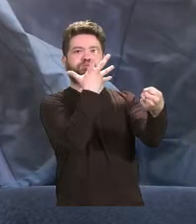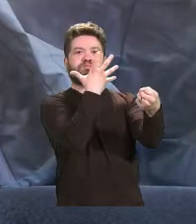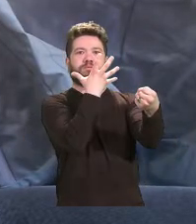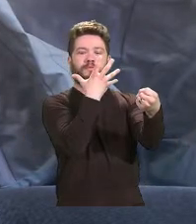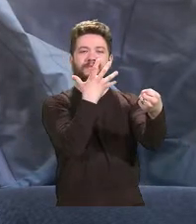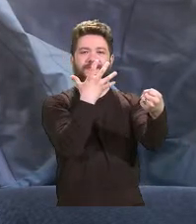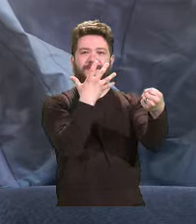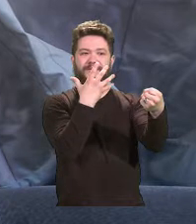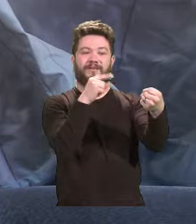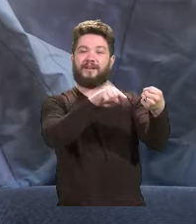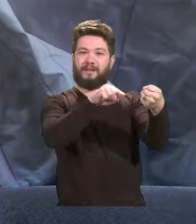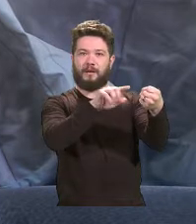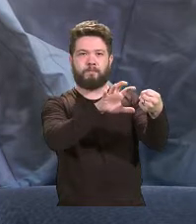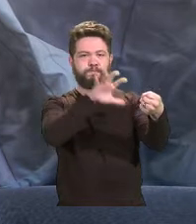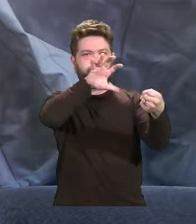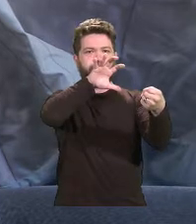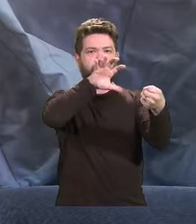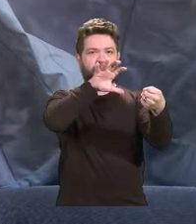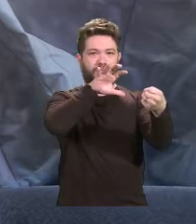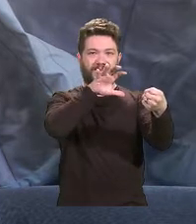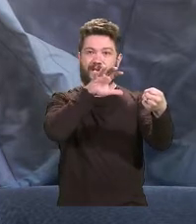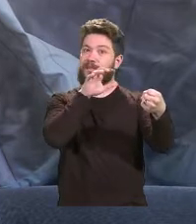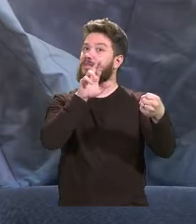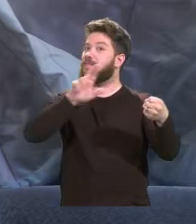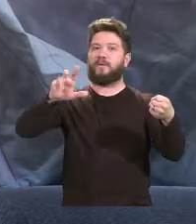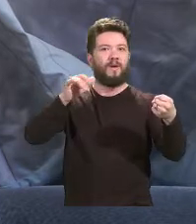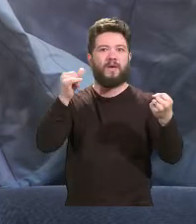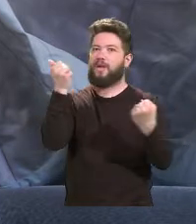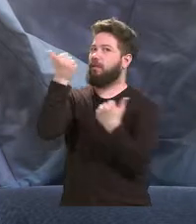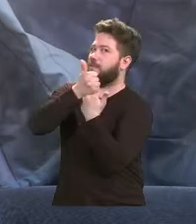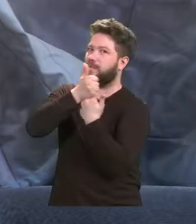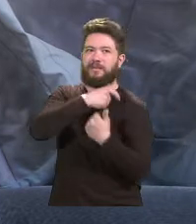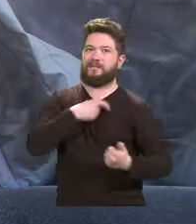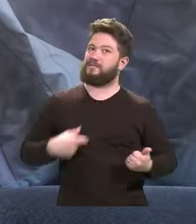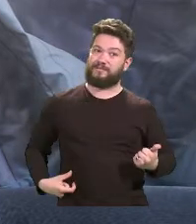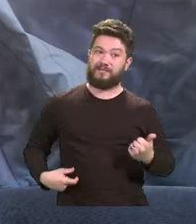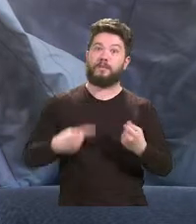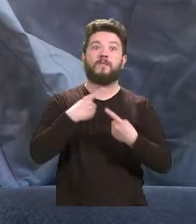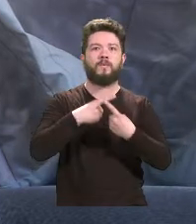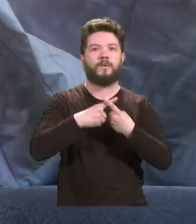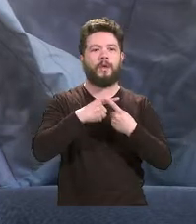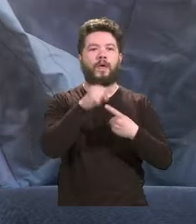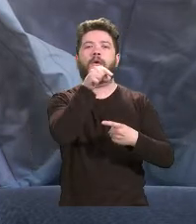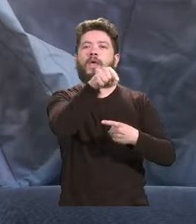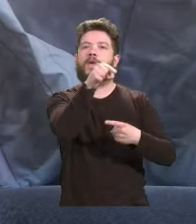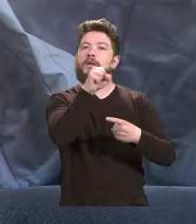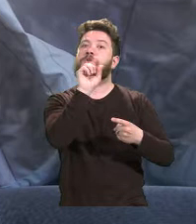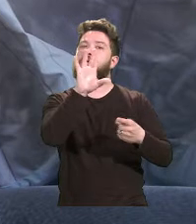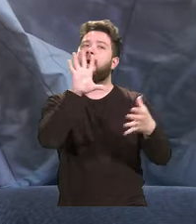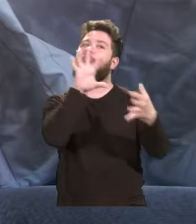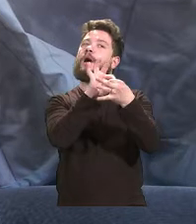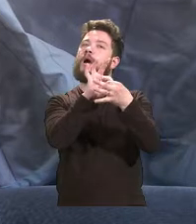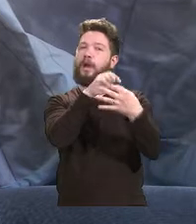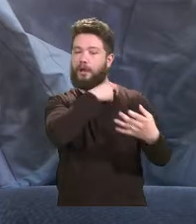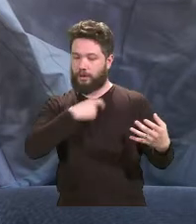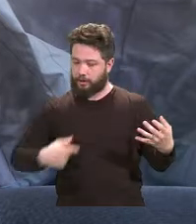airbag não substitui o cinto, sendo que o funcionamento dele acontece já prevendo que a pessoa